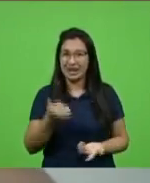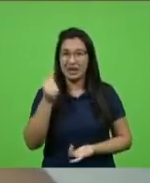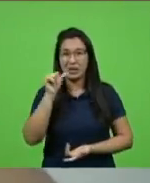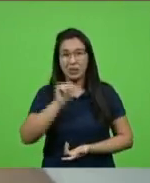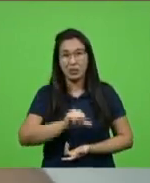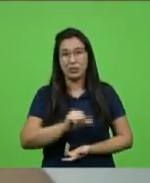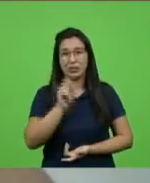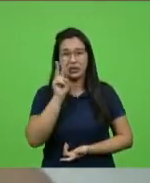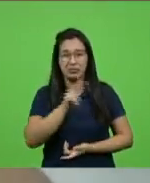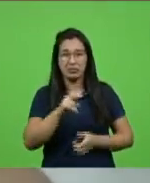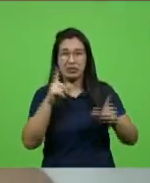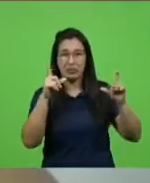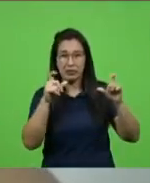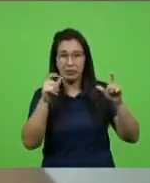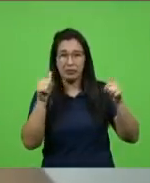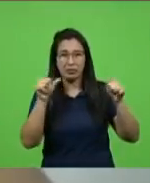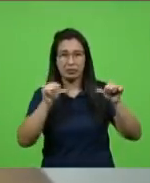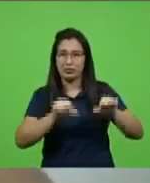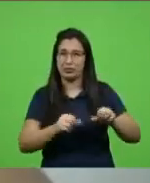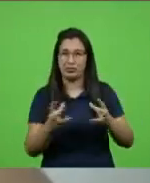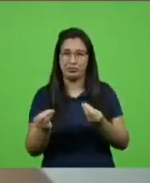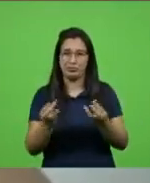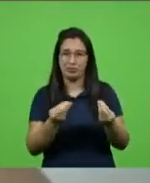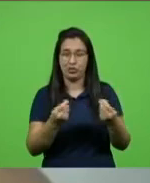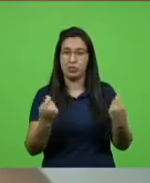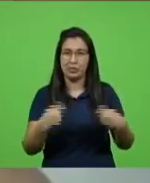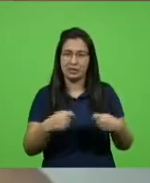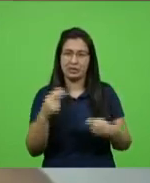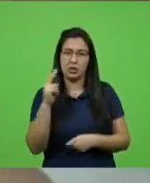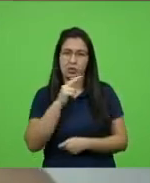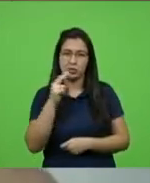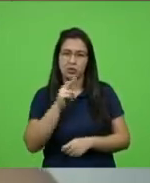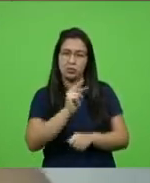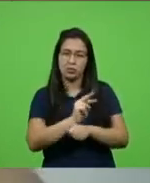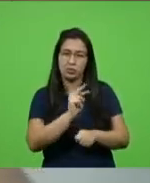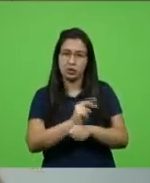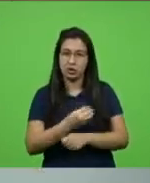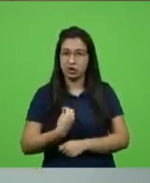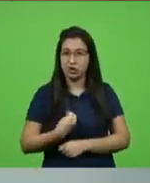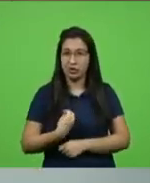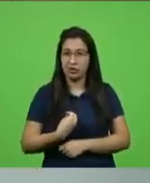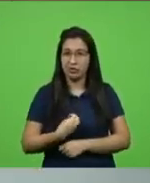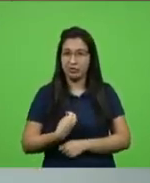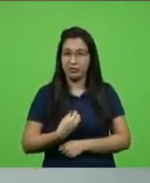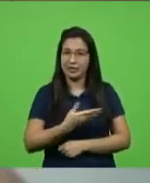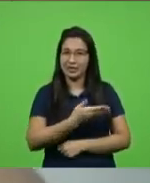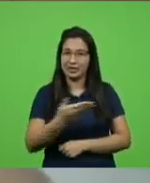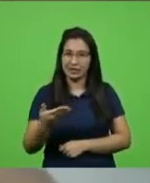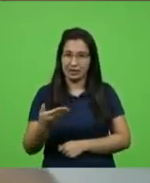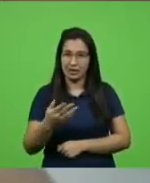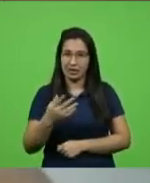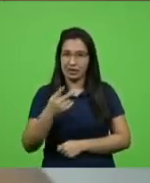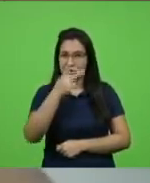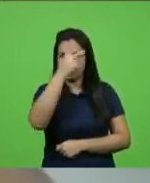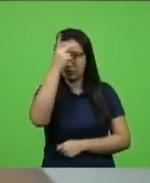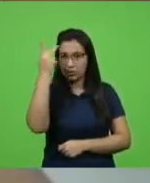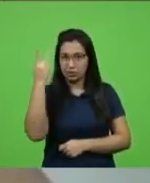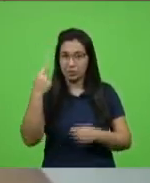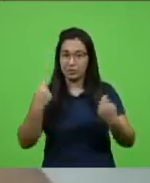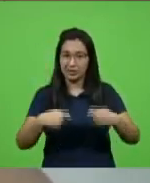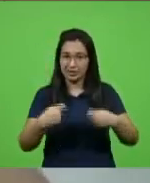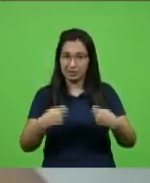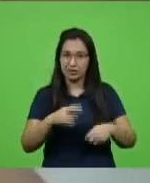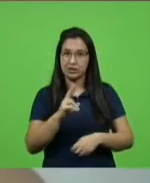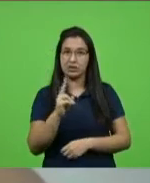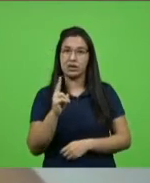providência emergente para proteger também a vida das pessoas que obrigatoriamente precisam trafegar por aquele trecho